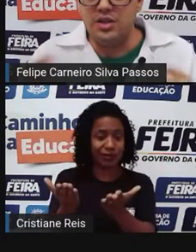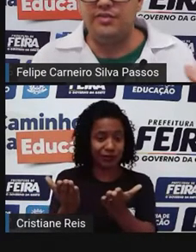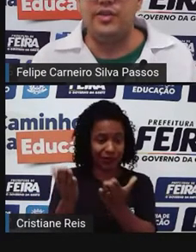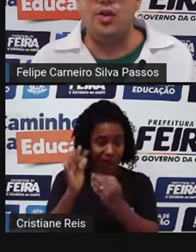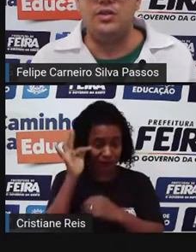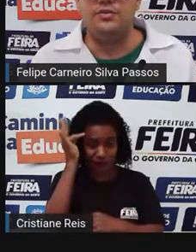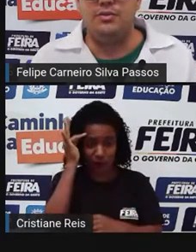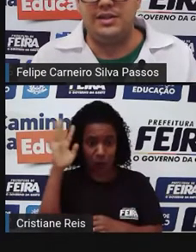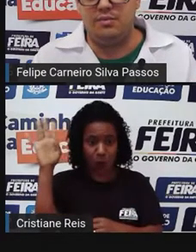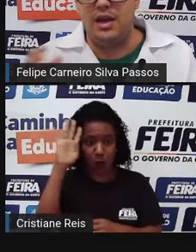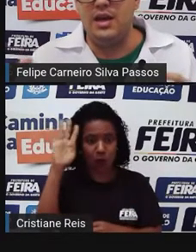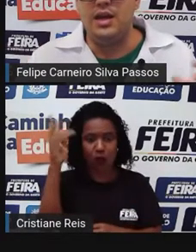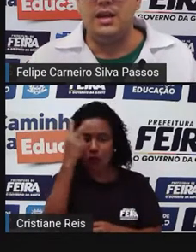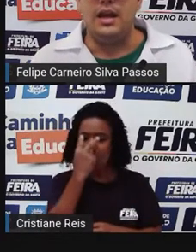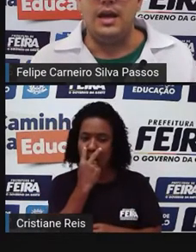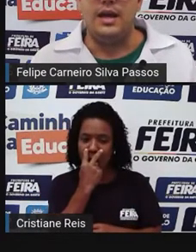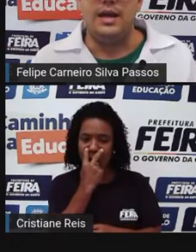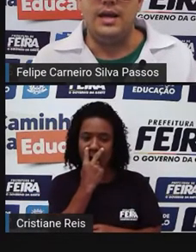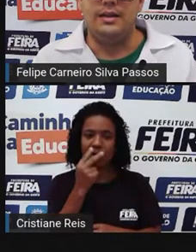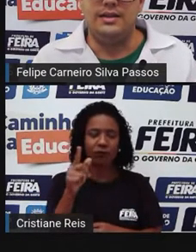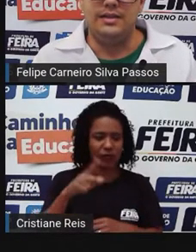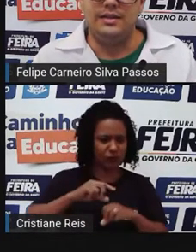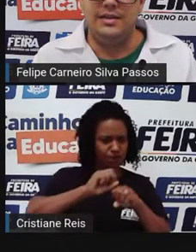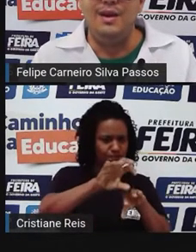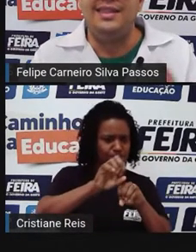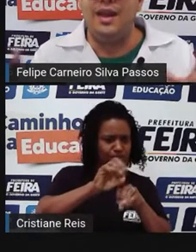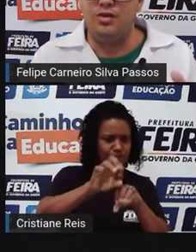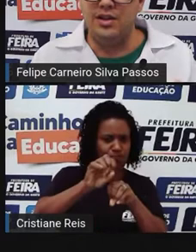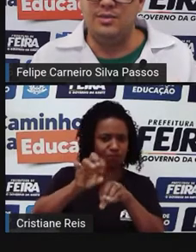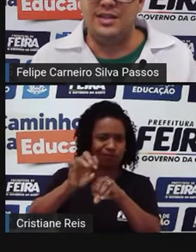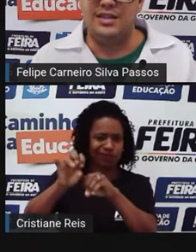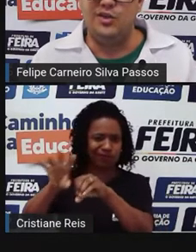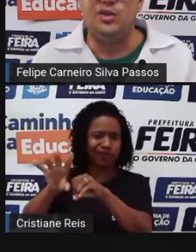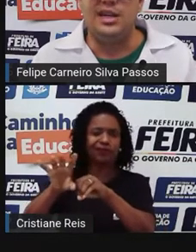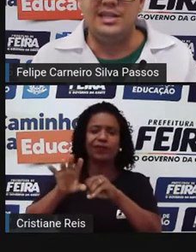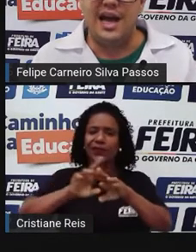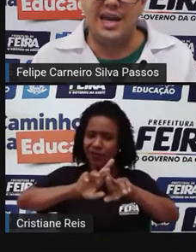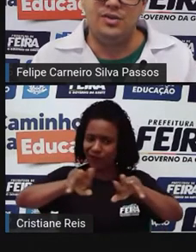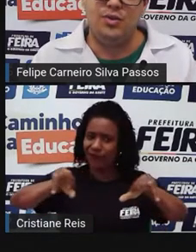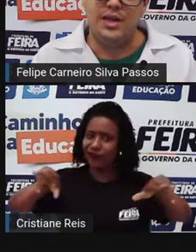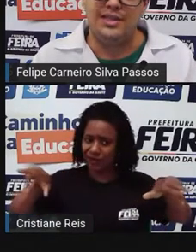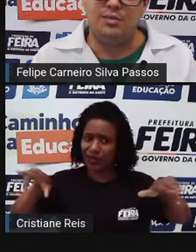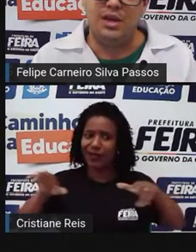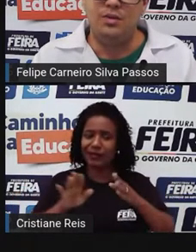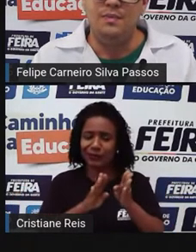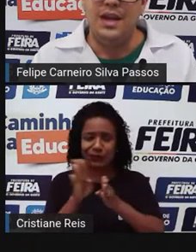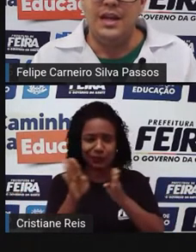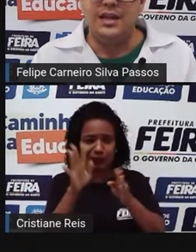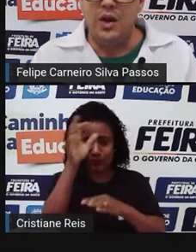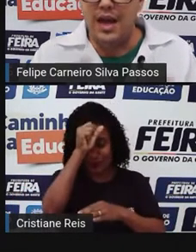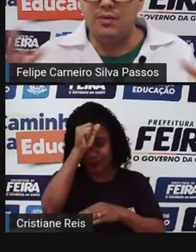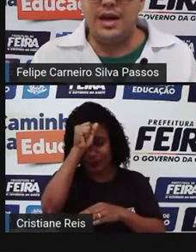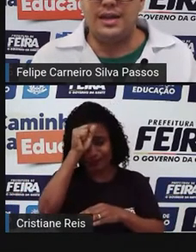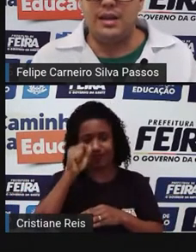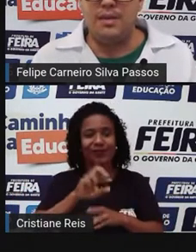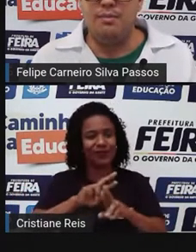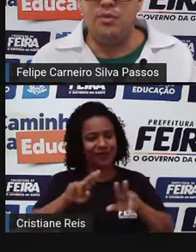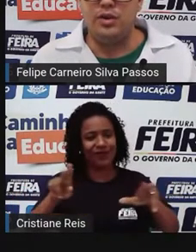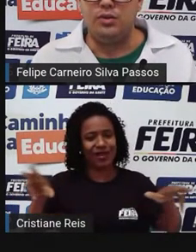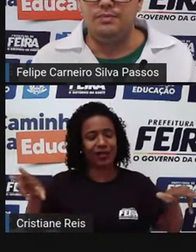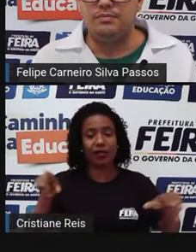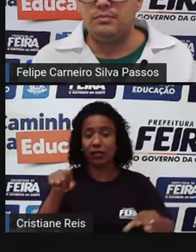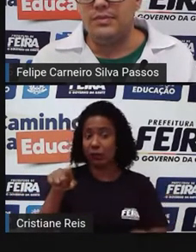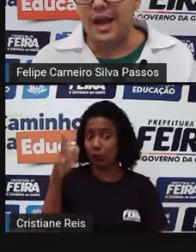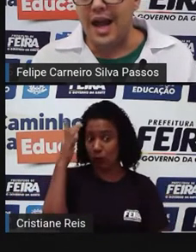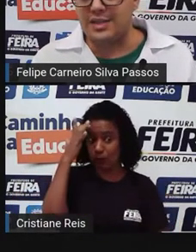Ele era um grande filósofo, mas também se meteu, digamos assim, em outras áreas do conhecimento. Então, ele era um cara que sabia